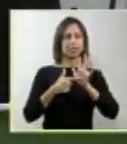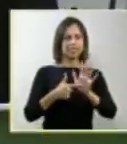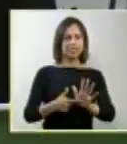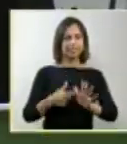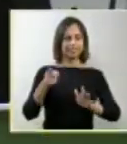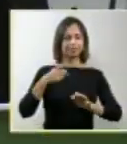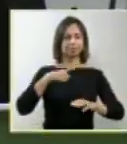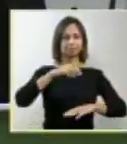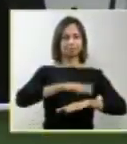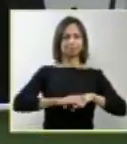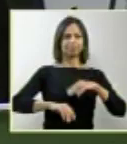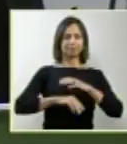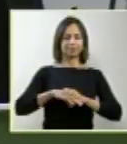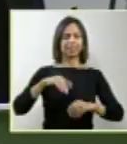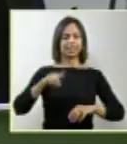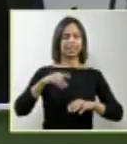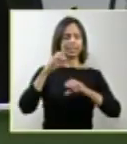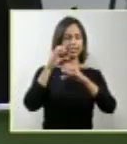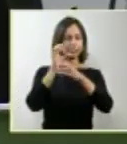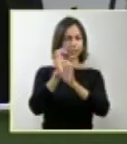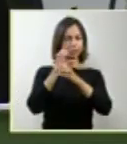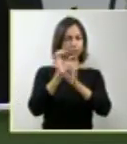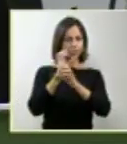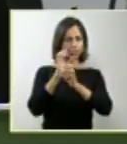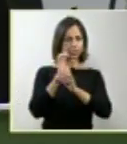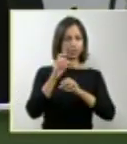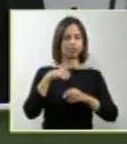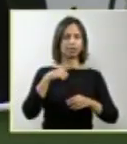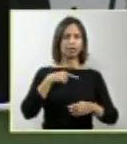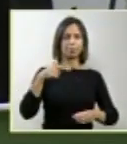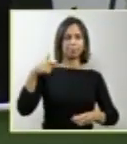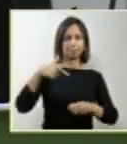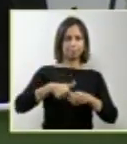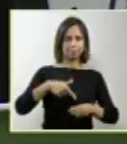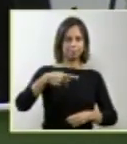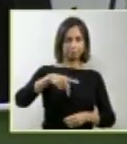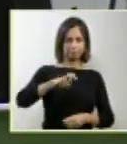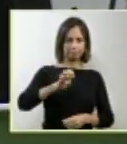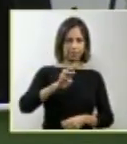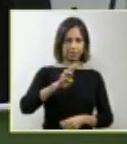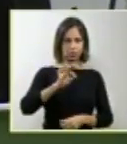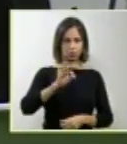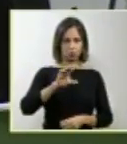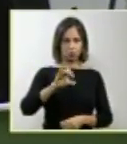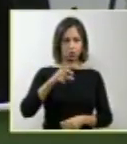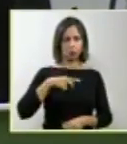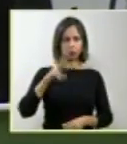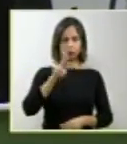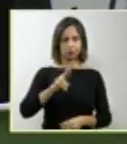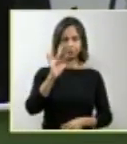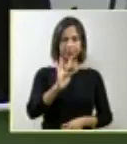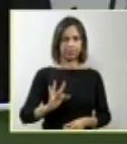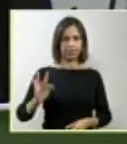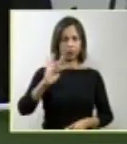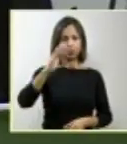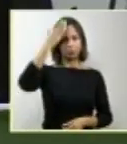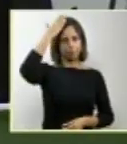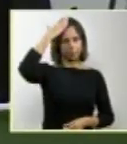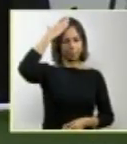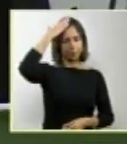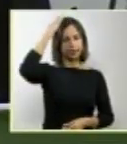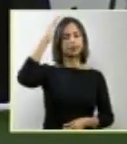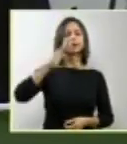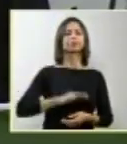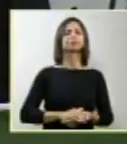é engenheiro de petróleo pela Universidade Federal do Paraná. Foi vereador da cidade de